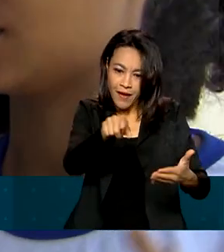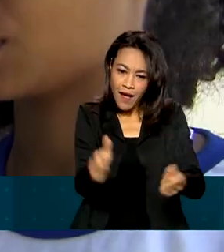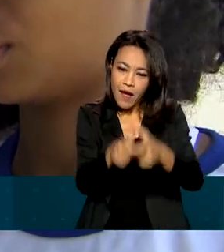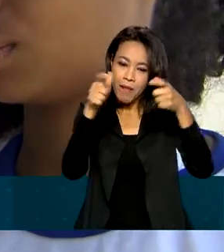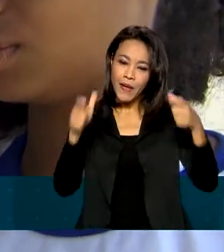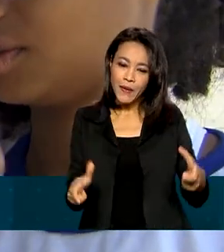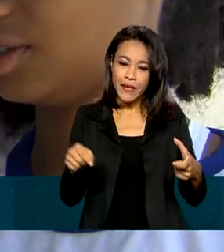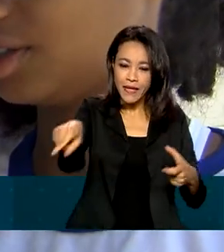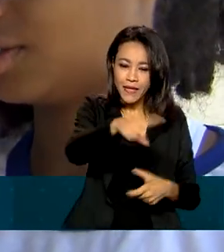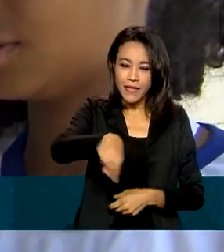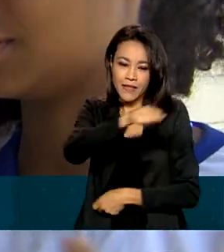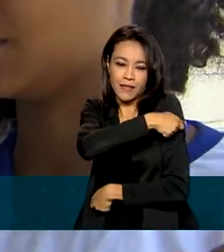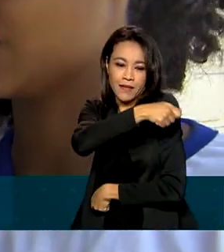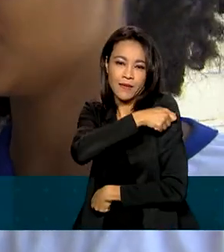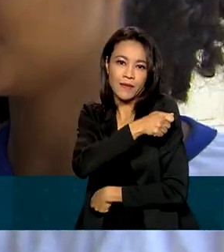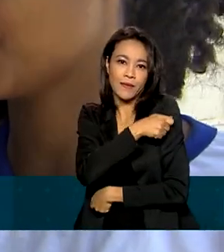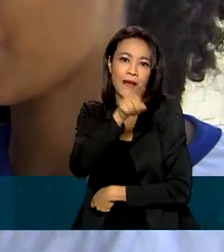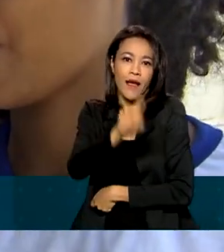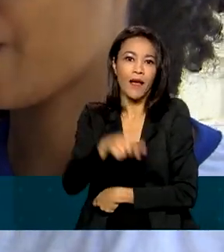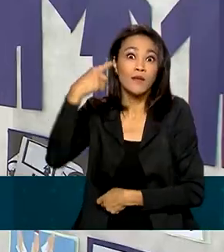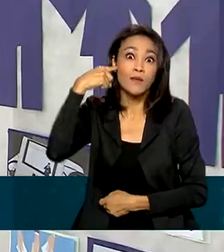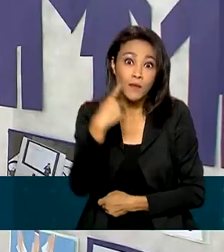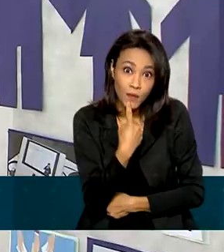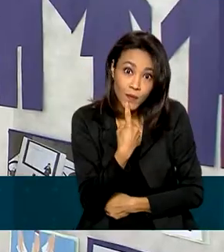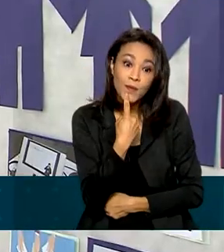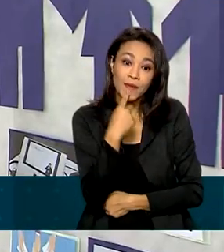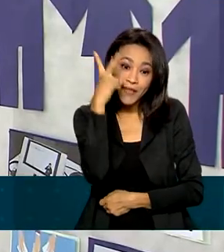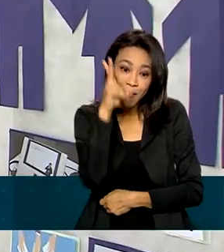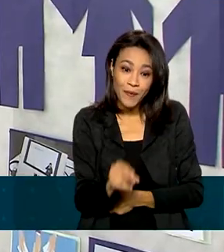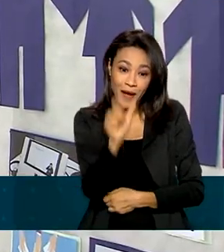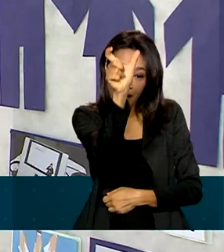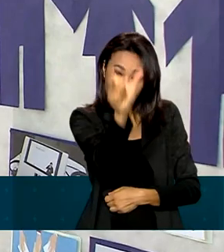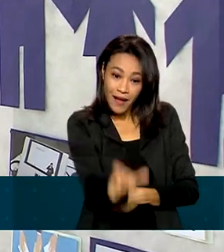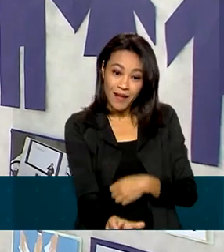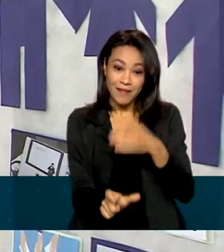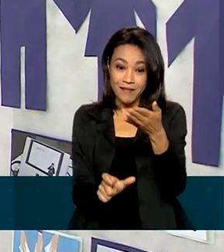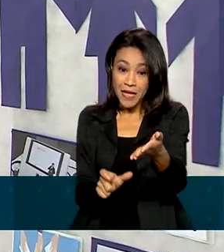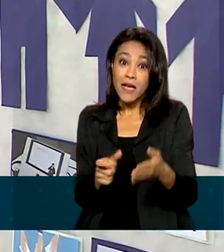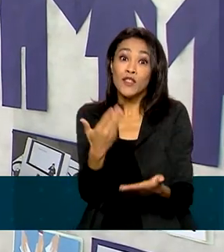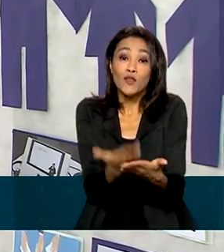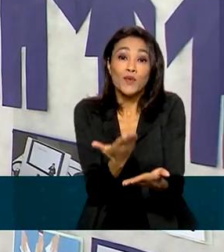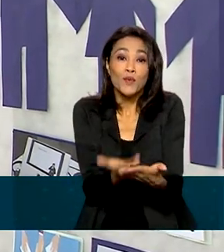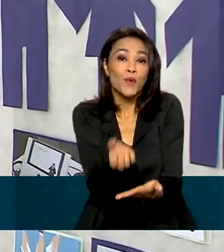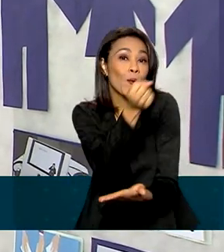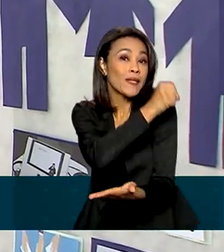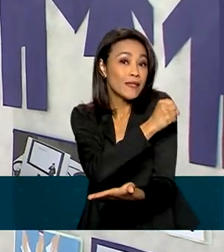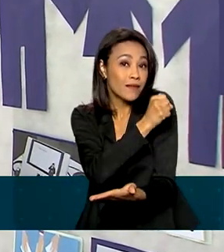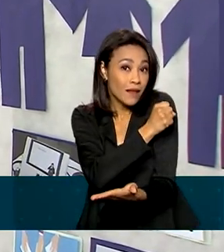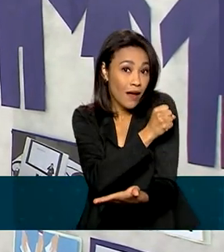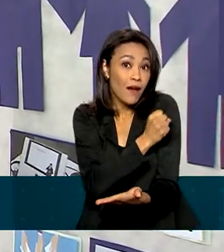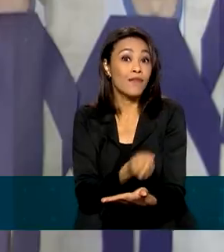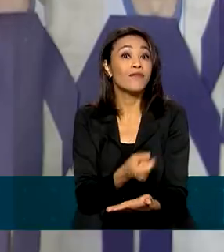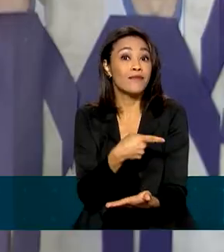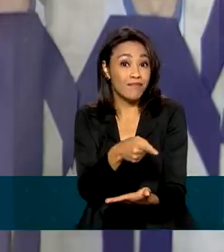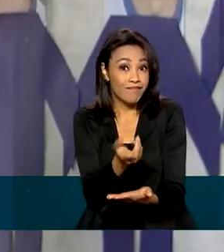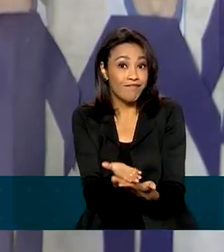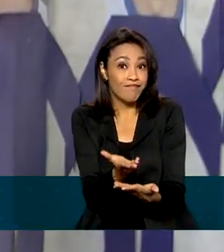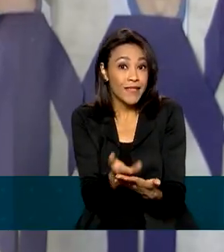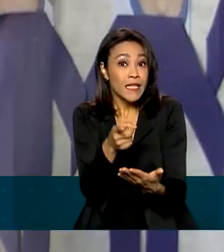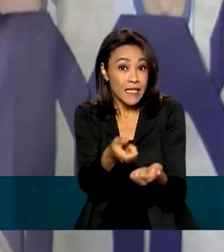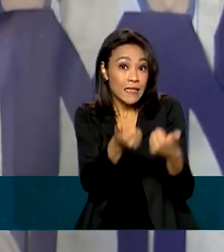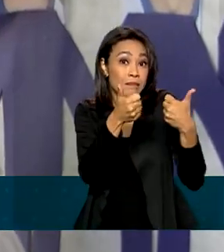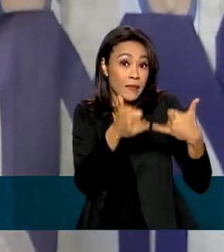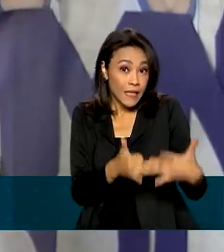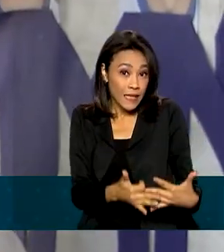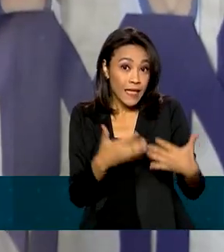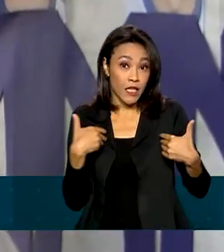dos estudantes é composta por surdos, como a Jamile. Ela está no oitavo ano do ensino fundamental e conta